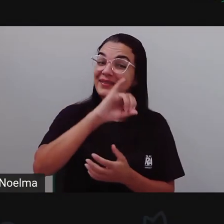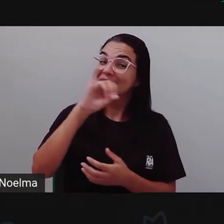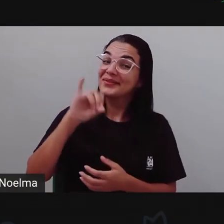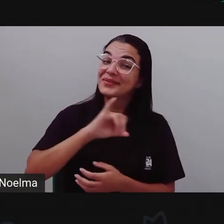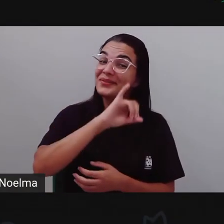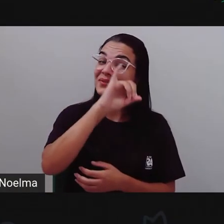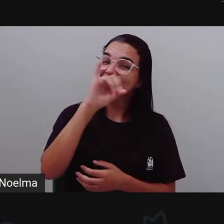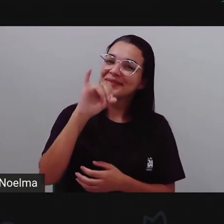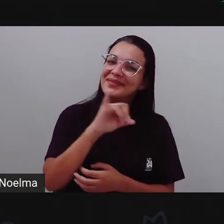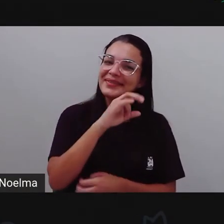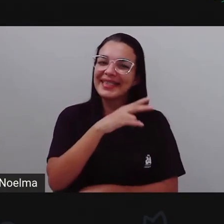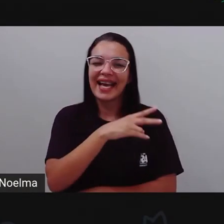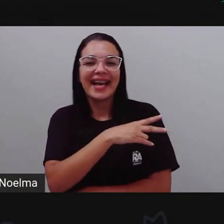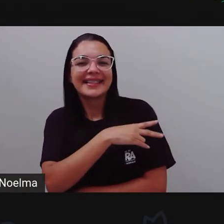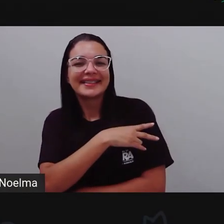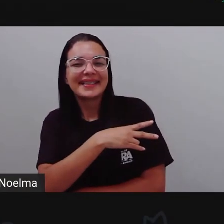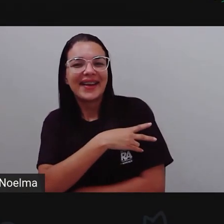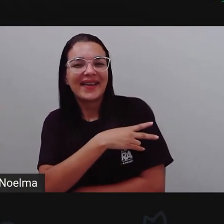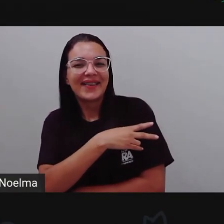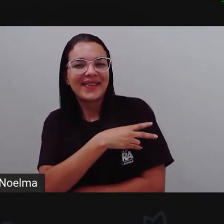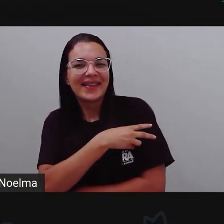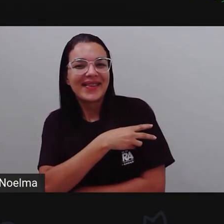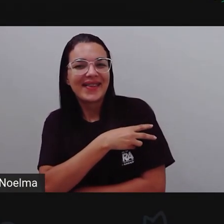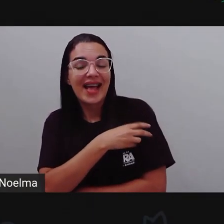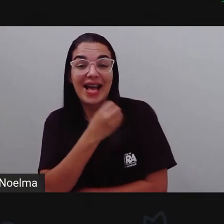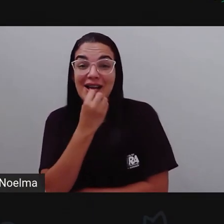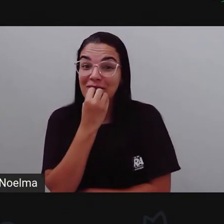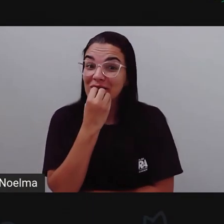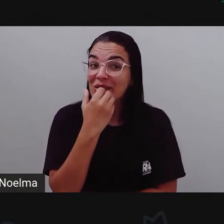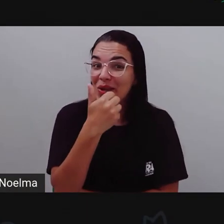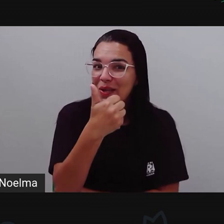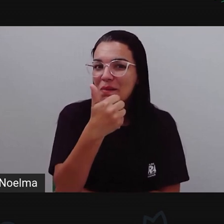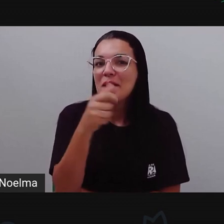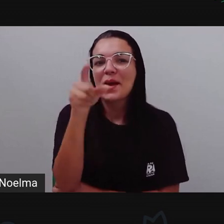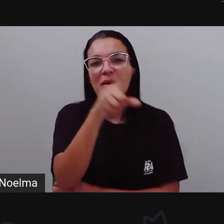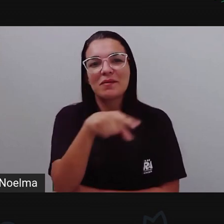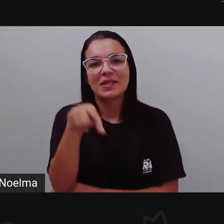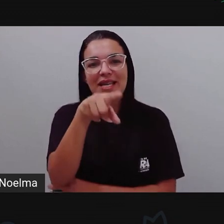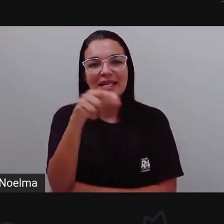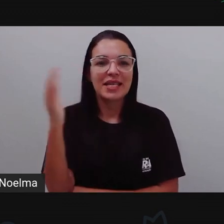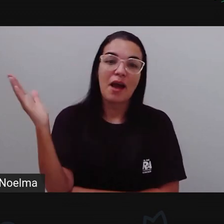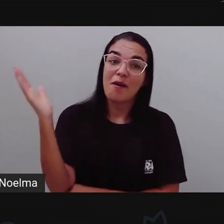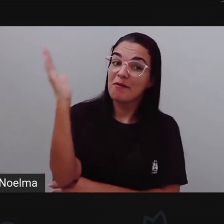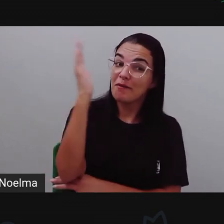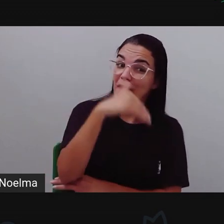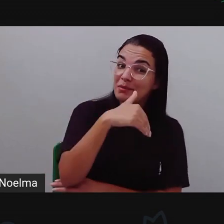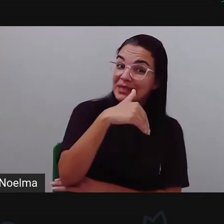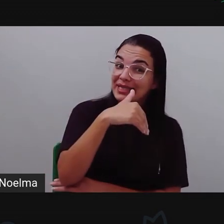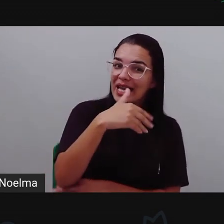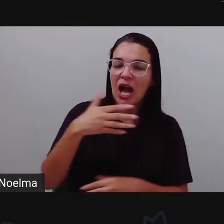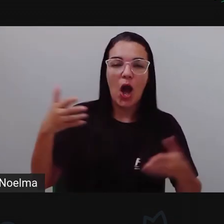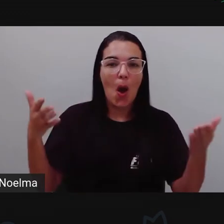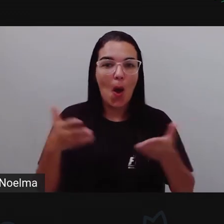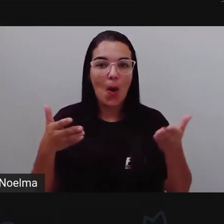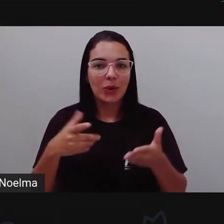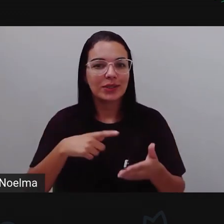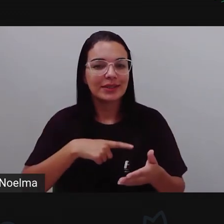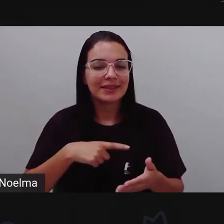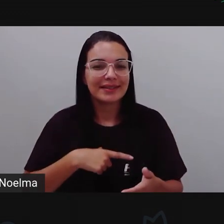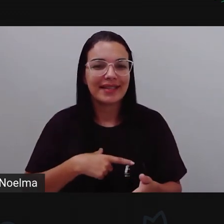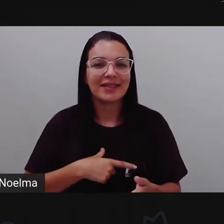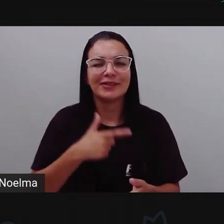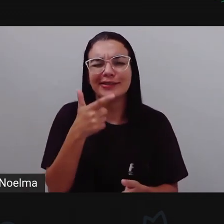Olá, segundo ano! Como estão, meus amores? Vamos lá? Olha só, hoje vamos para mais um dia